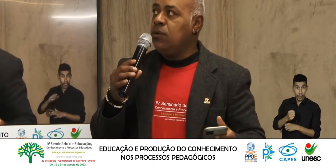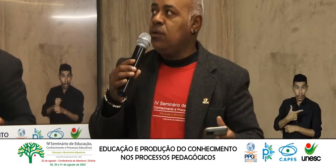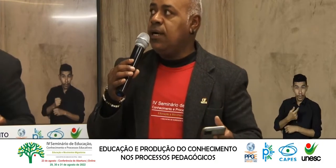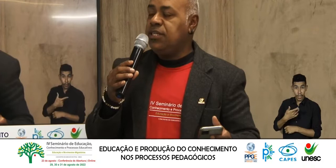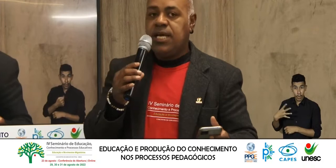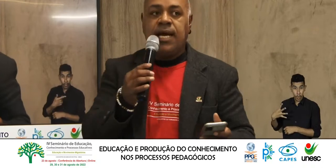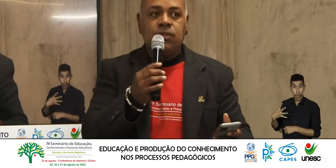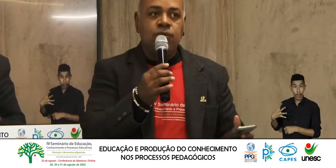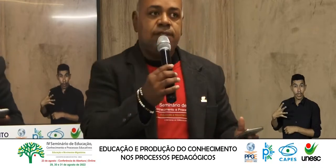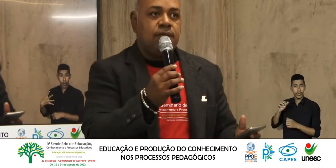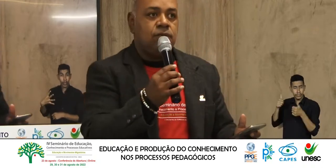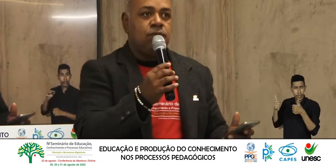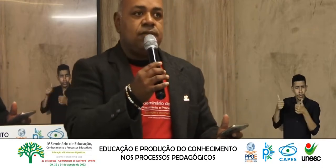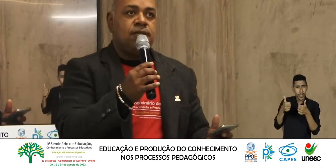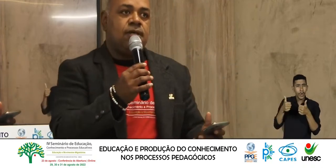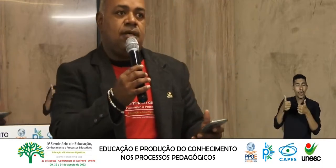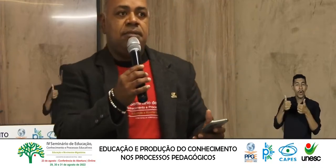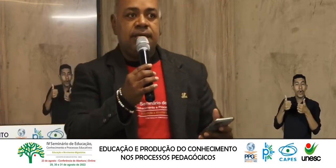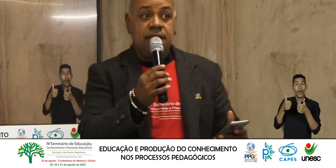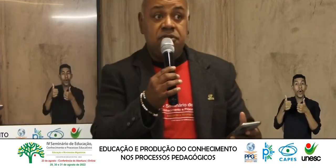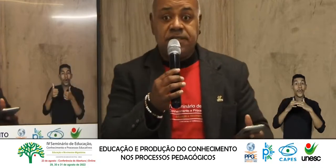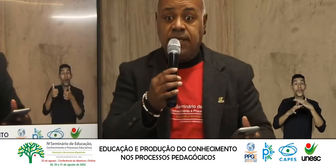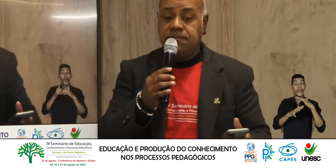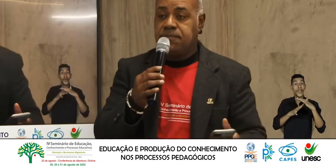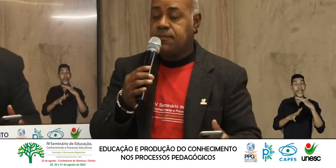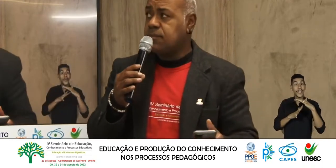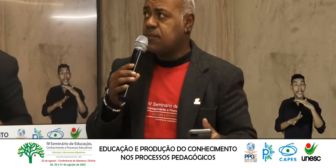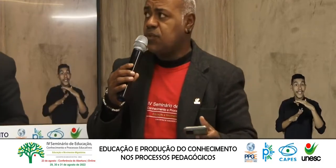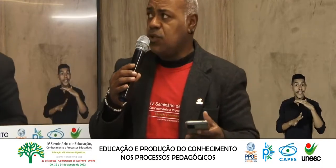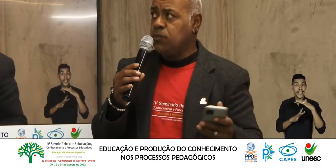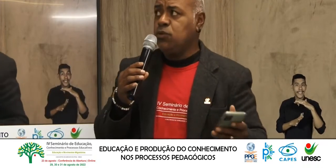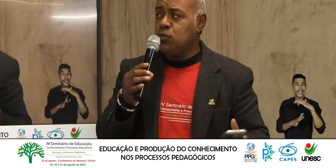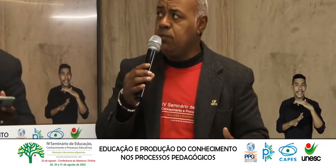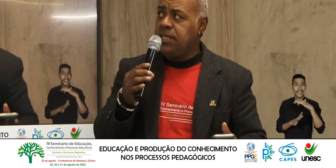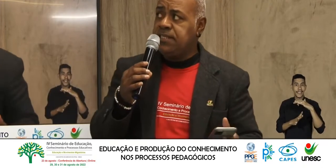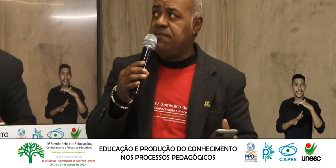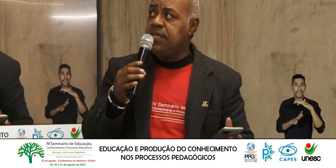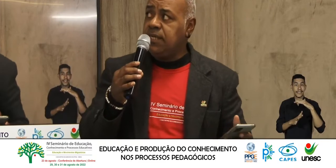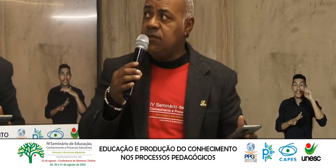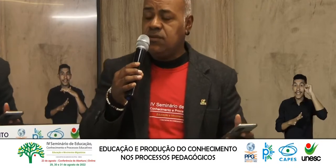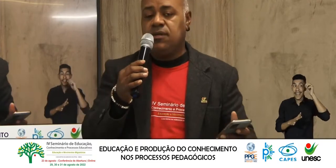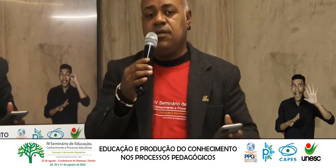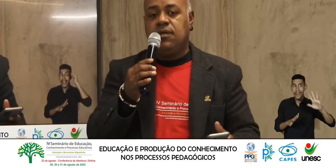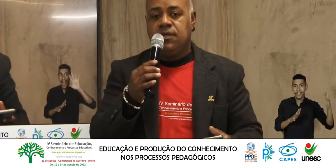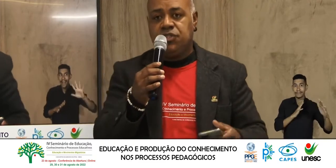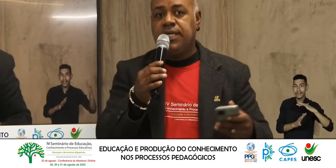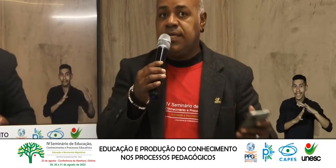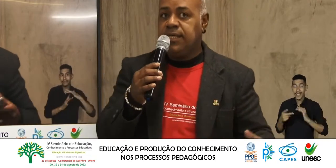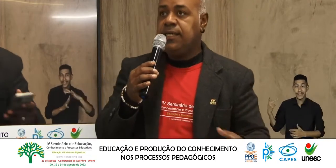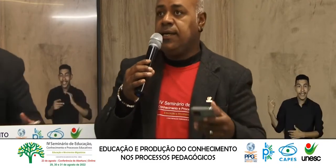acompanhou A chegada Dos migrantes Sobretudo Migrantes africanos